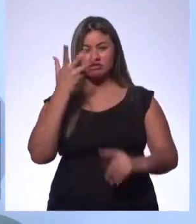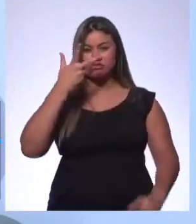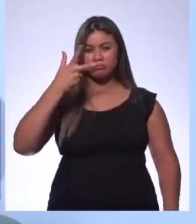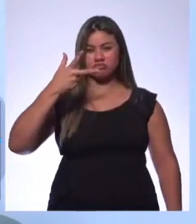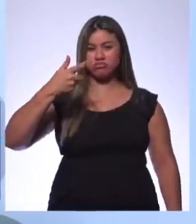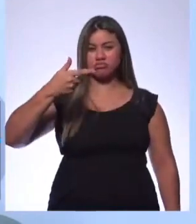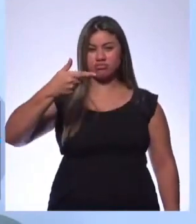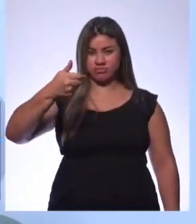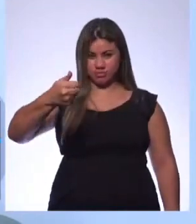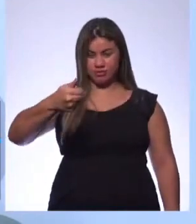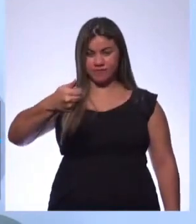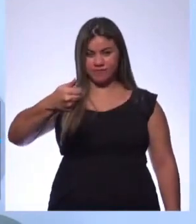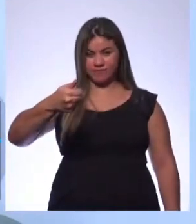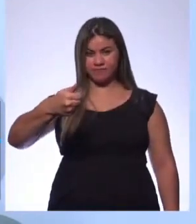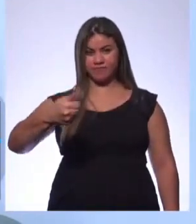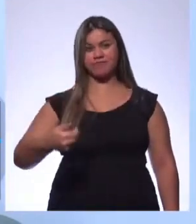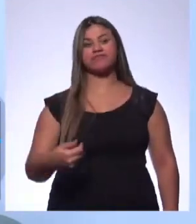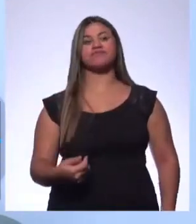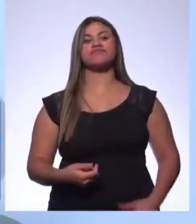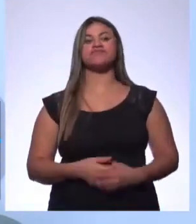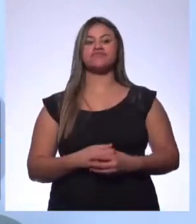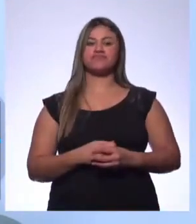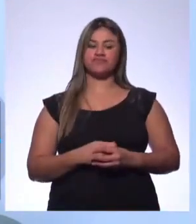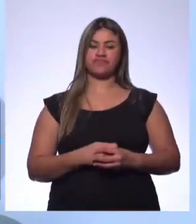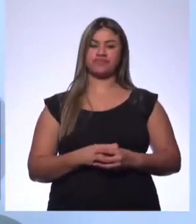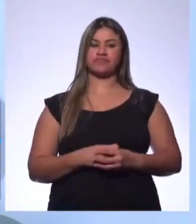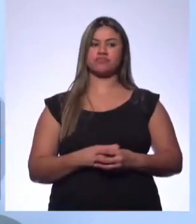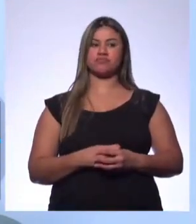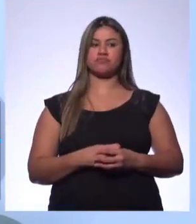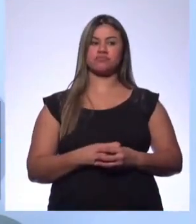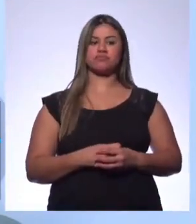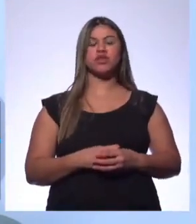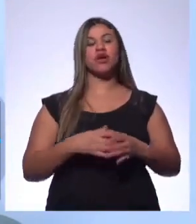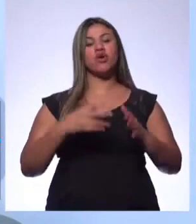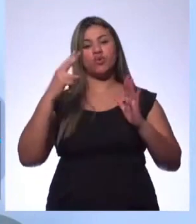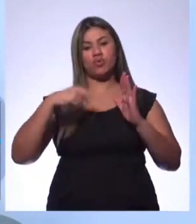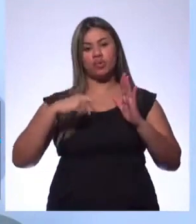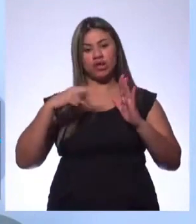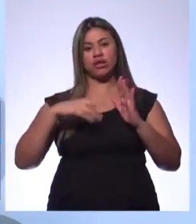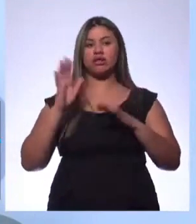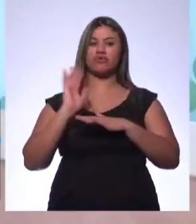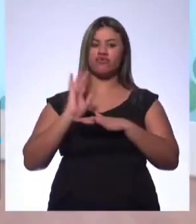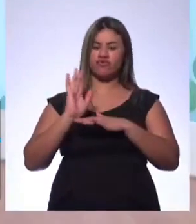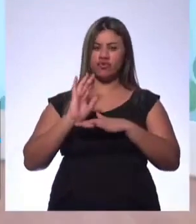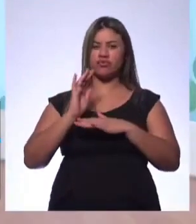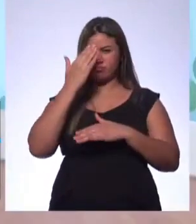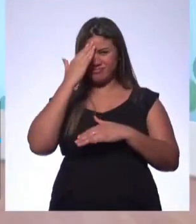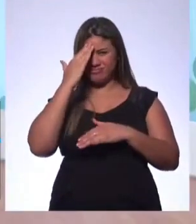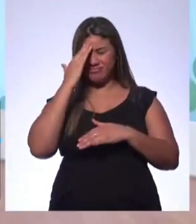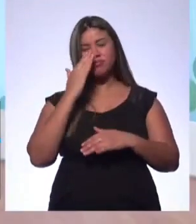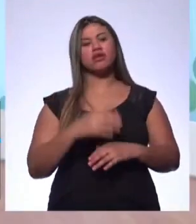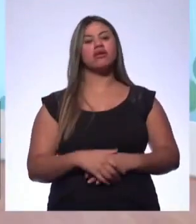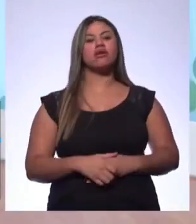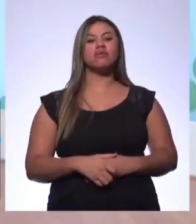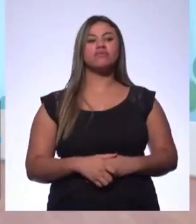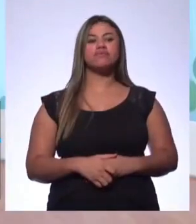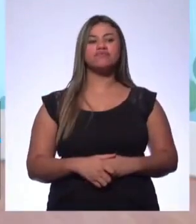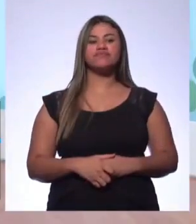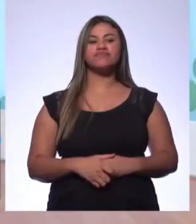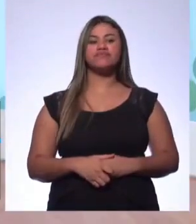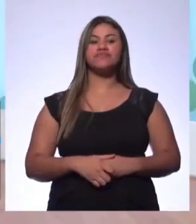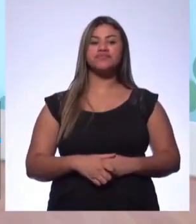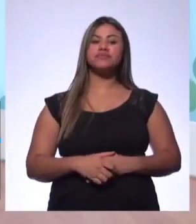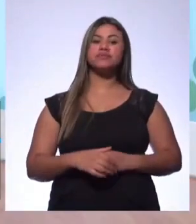atenção do leitor e que me chamam a atenção quando eu li ou quando eu assisti o filme. Acho que agora ficou claro, né? Ficou claro, eu reafirmo com a